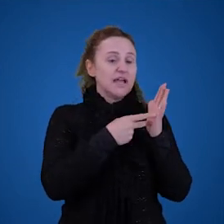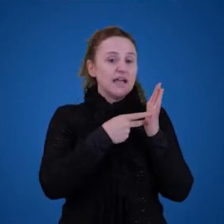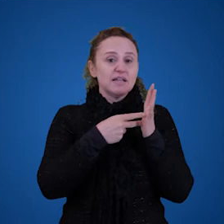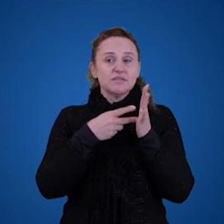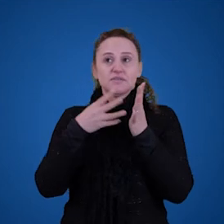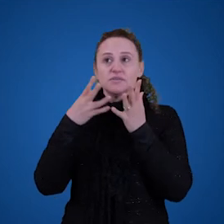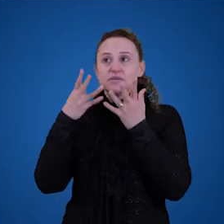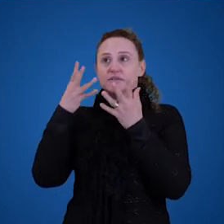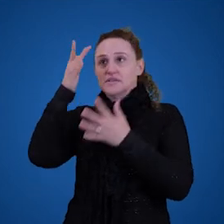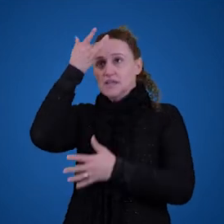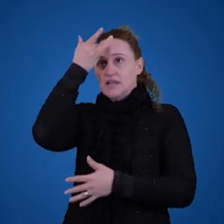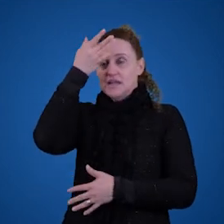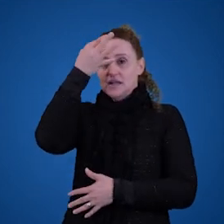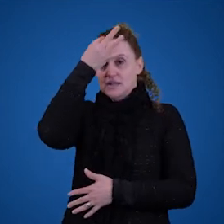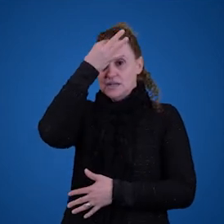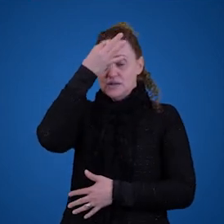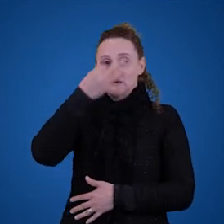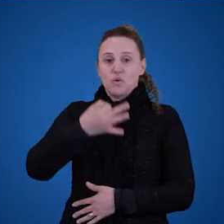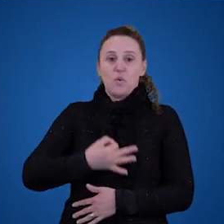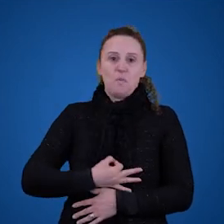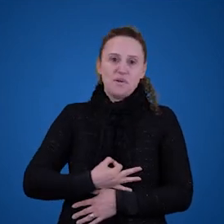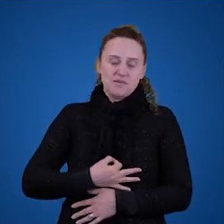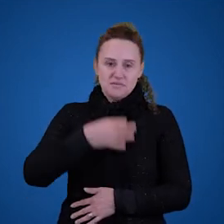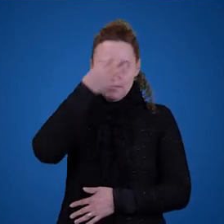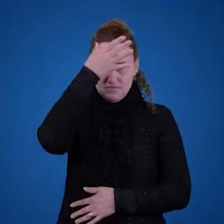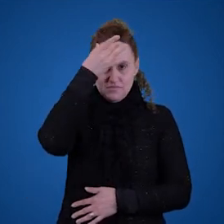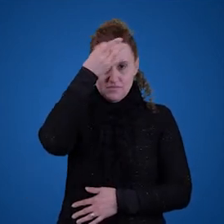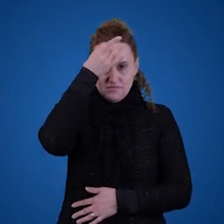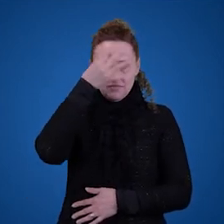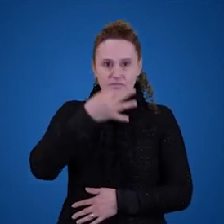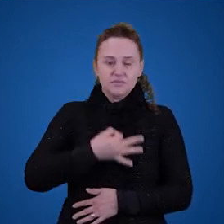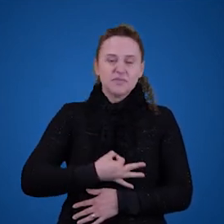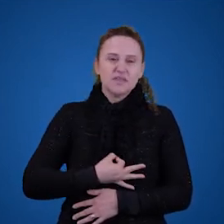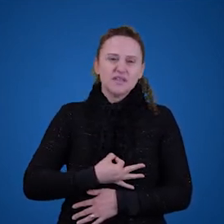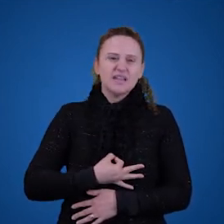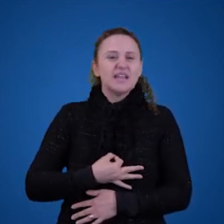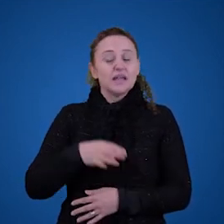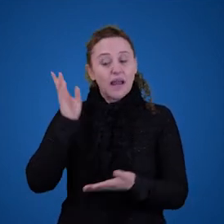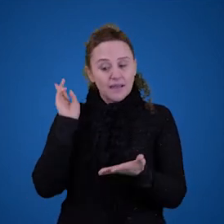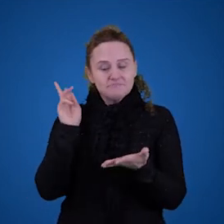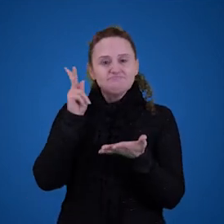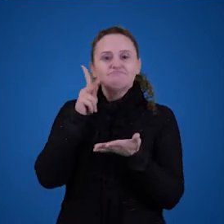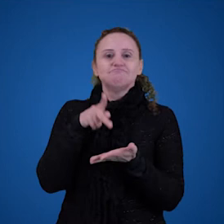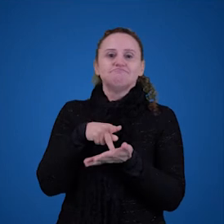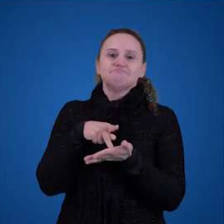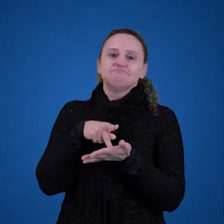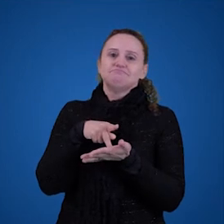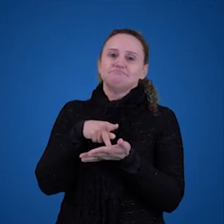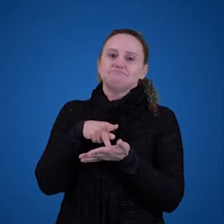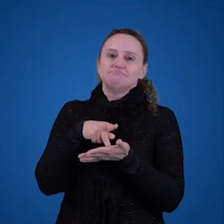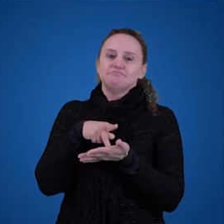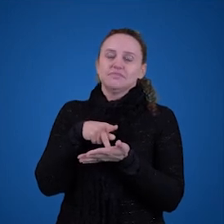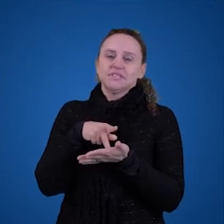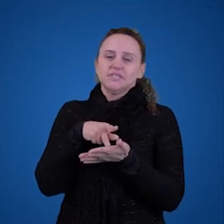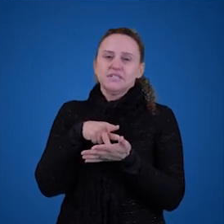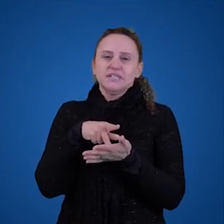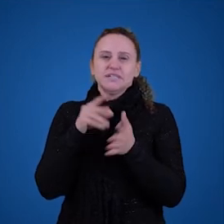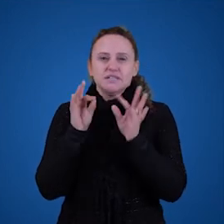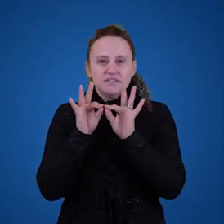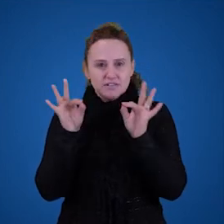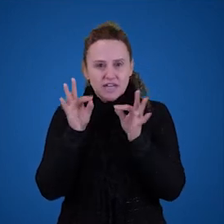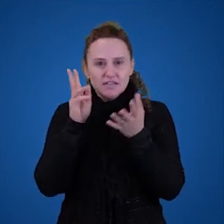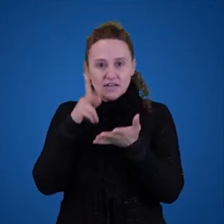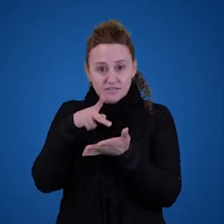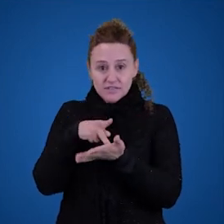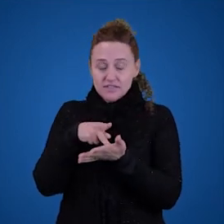Dois, ela é verdadeira, ou, pelo menos, pretensamente verdadeira. Lembre-se que é difícil dizer se uma frase sobre um inexistente